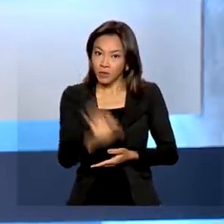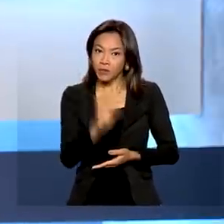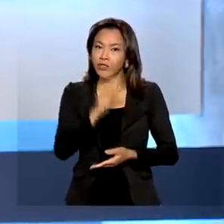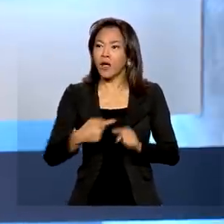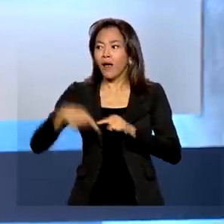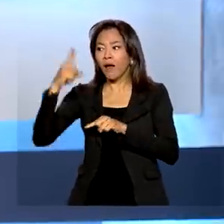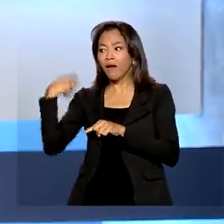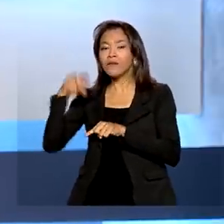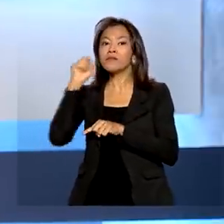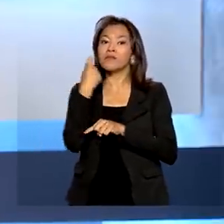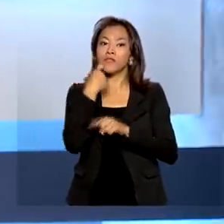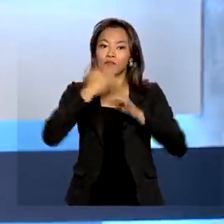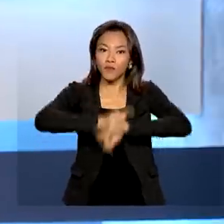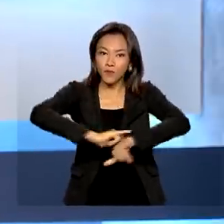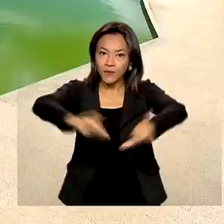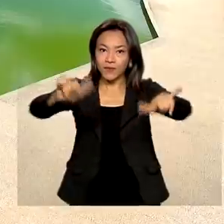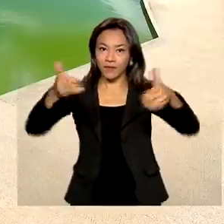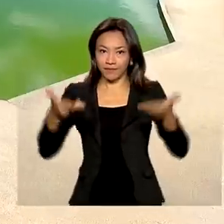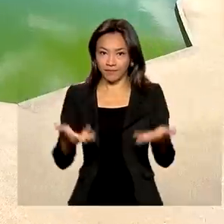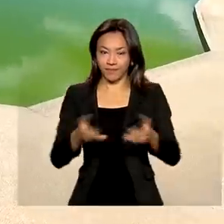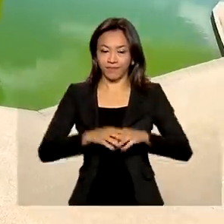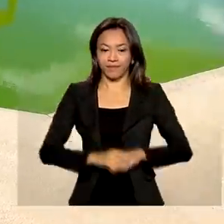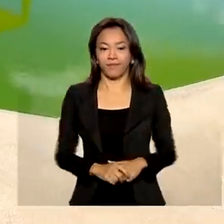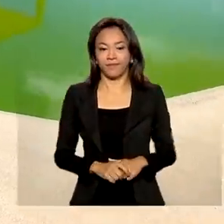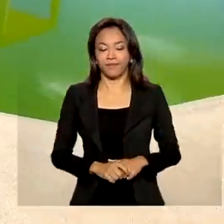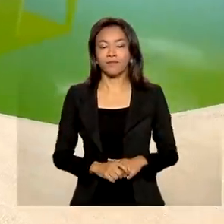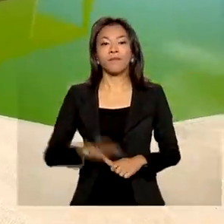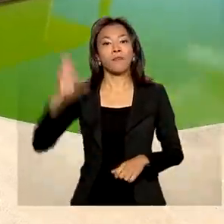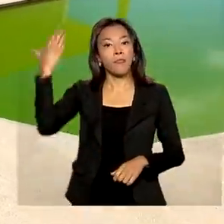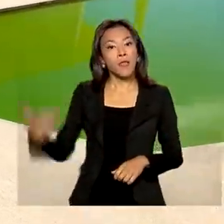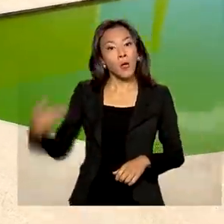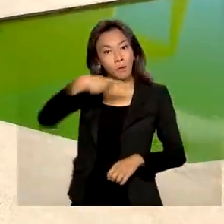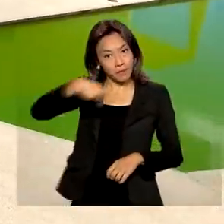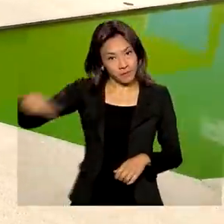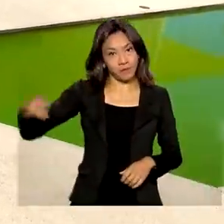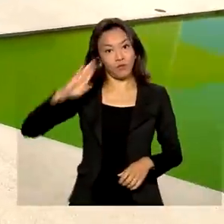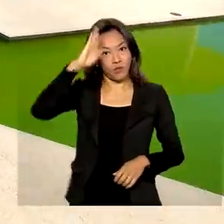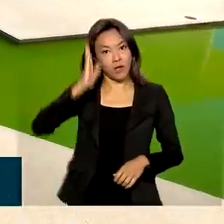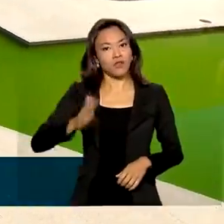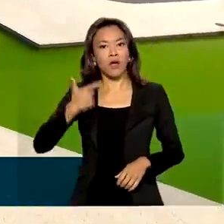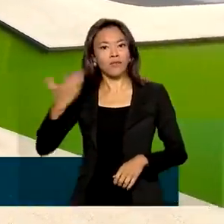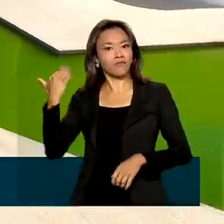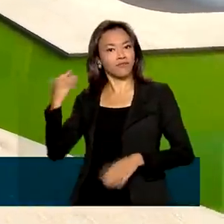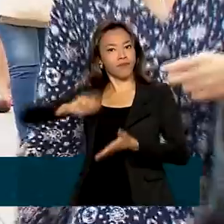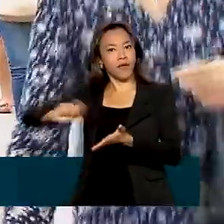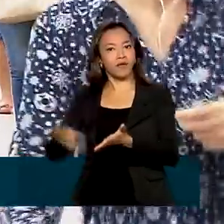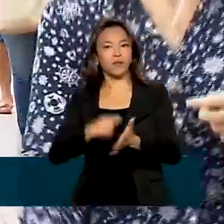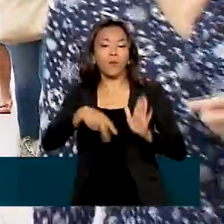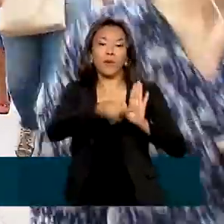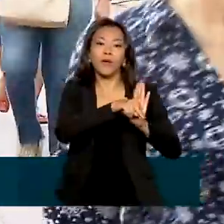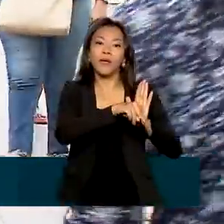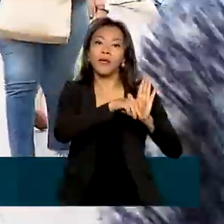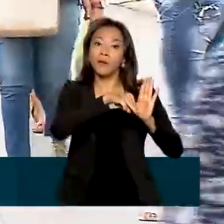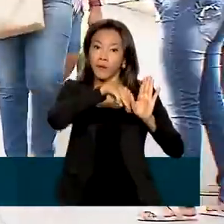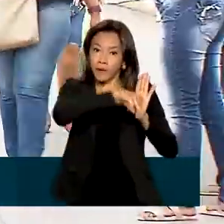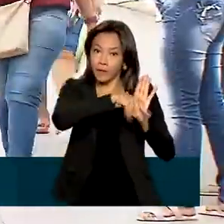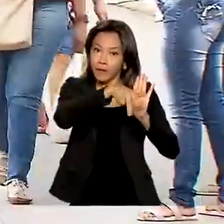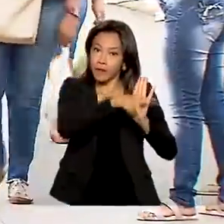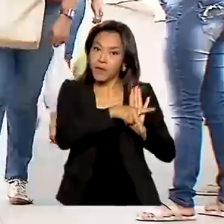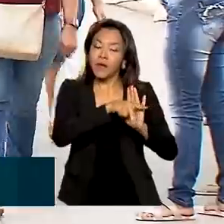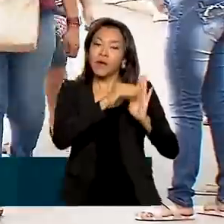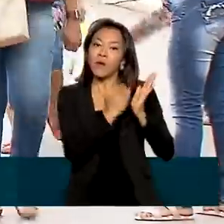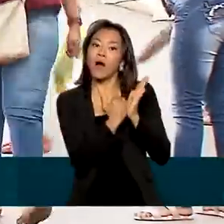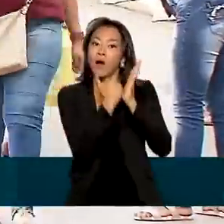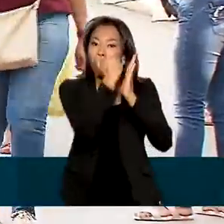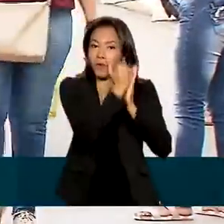-feira no Diário Oficial da União. O presidente Jair Bolsonaro assinou a medida provisória com reajuste do salário mínimo